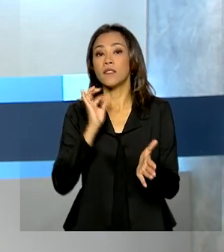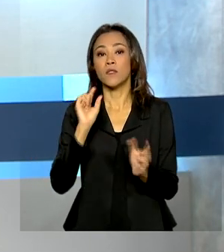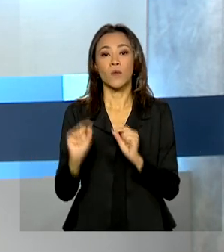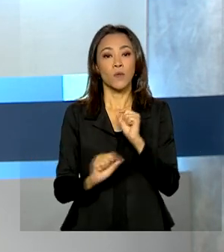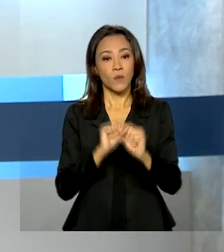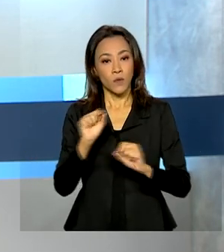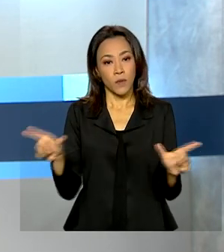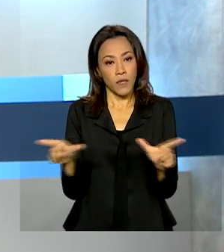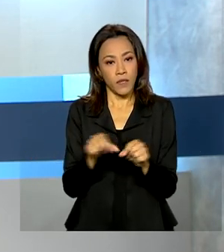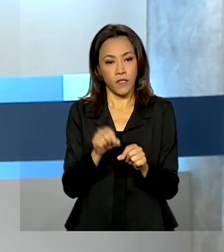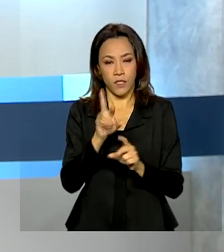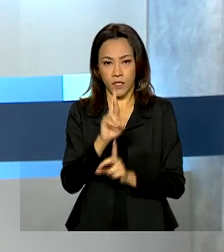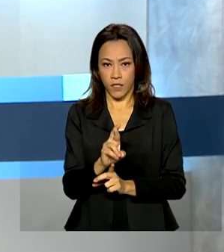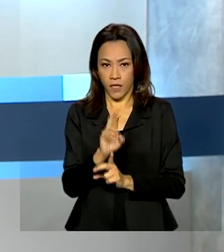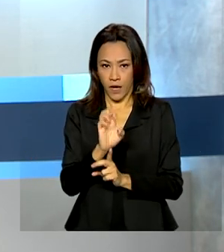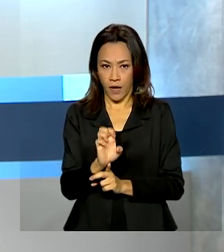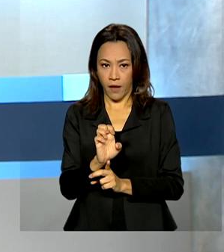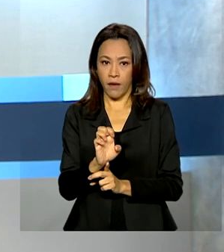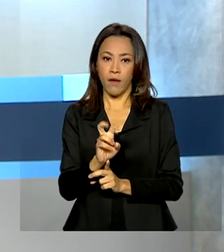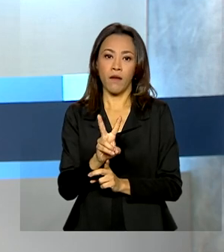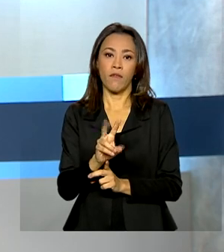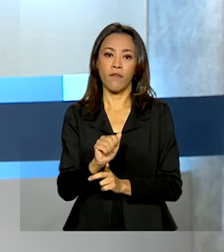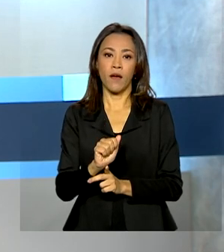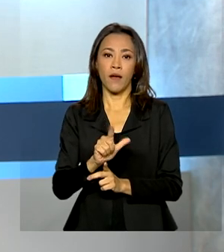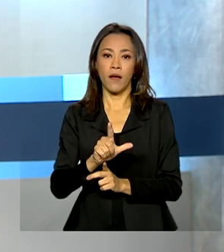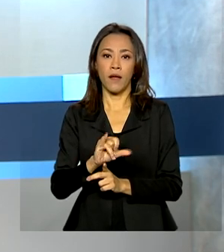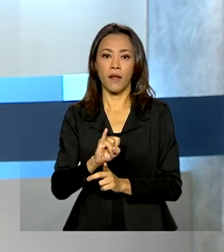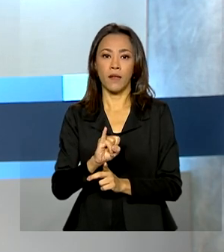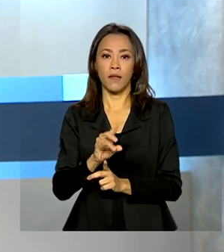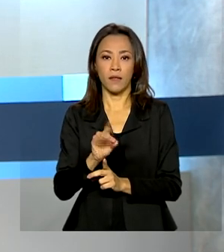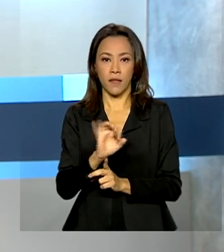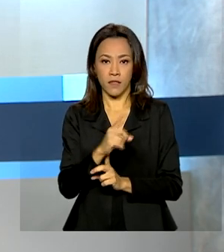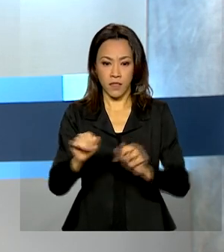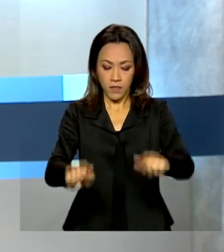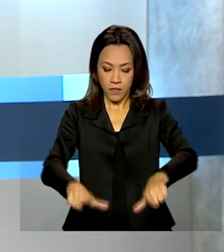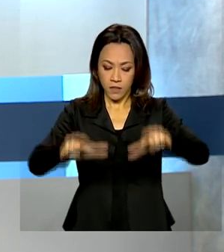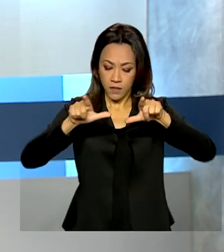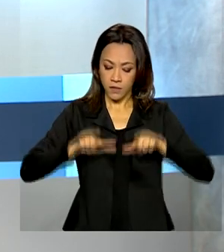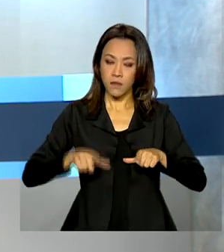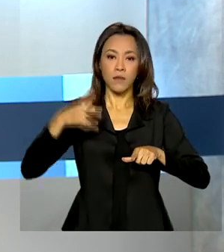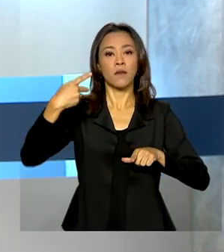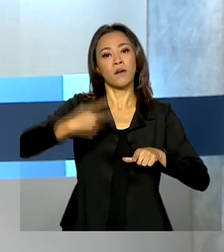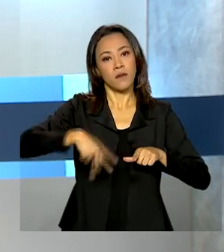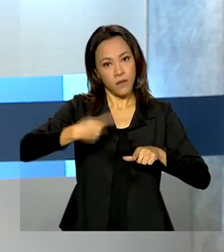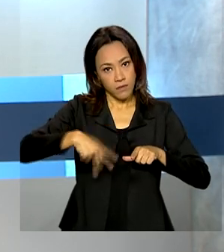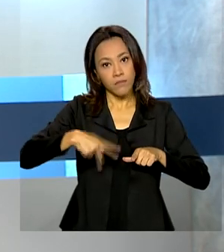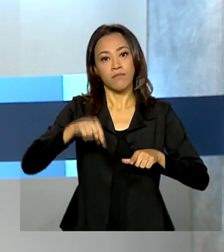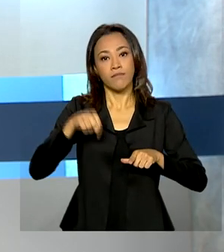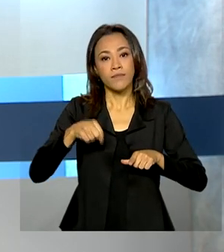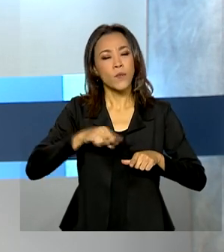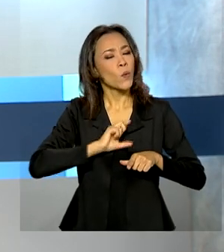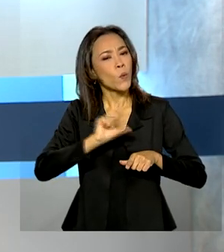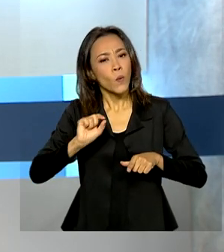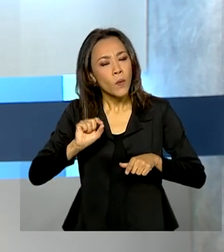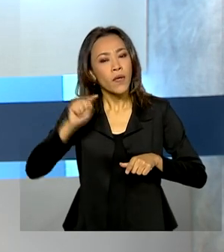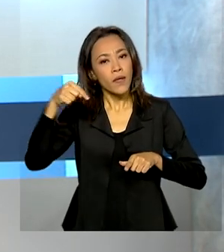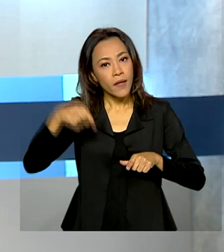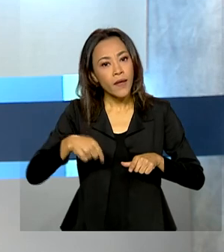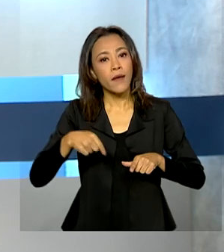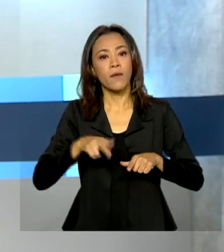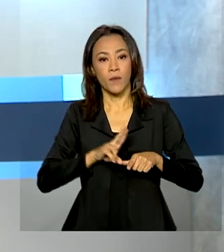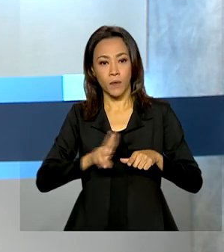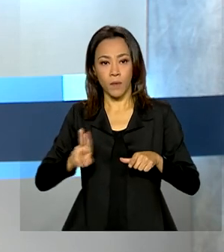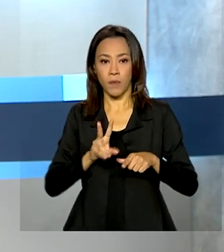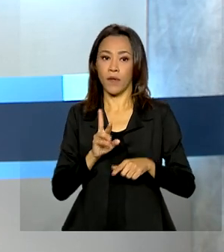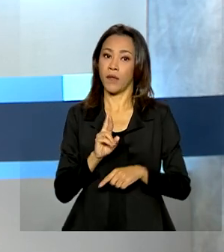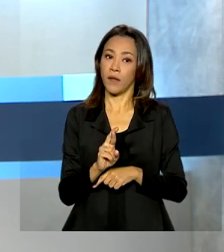de Revalidação de Diplomas Médicos expedidos por Instituição de Educação Superior Estrangeira, que é conhecido como Revalida.